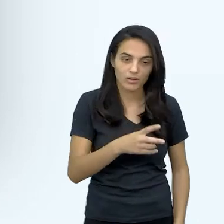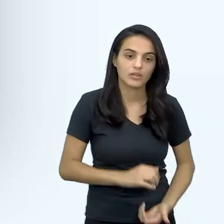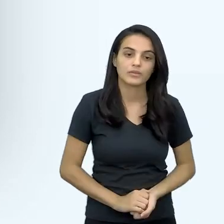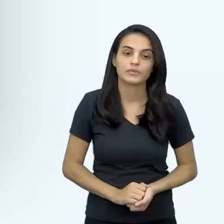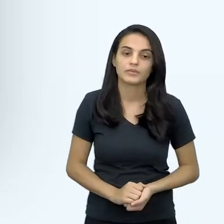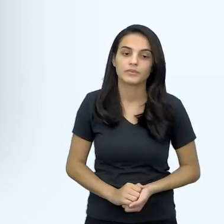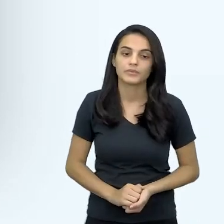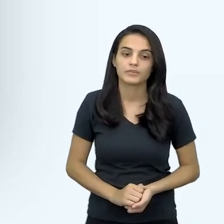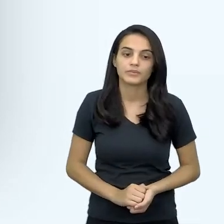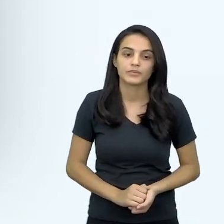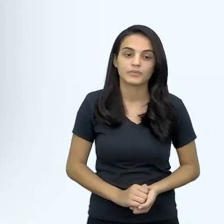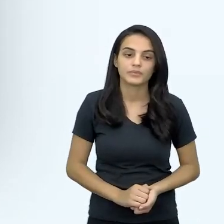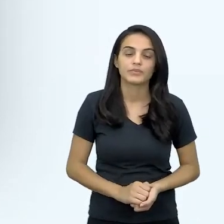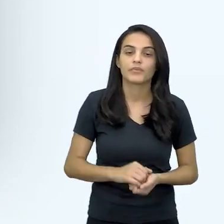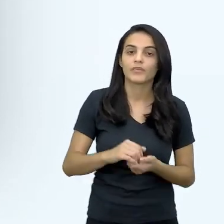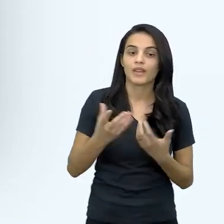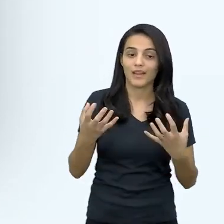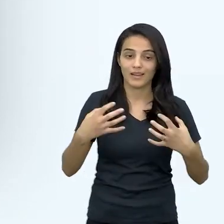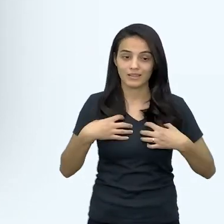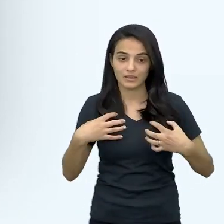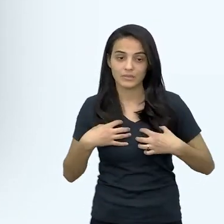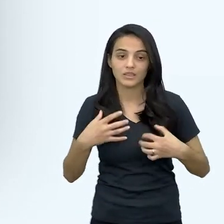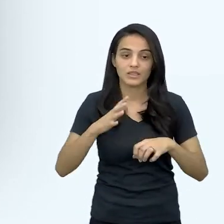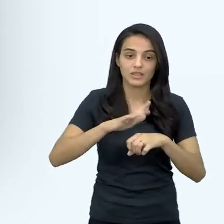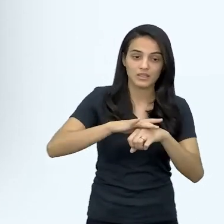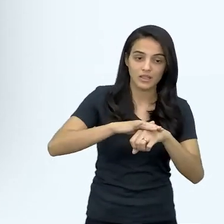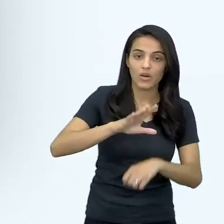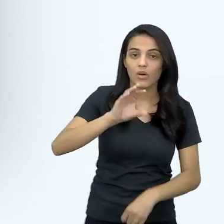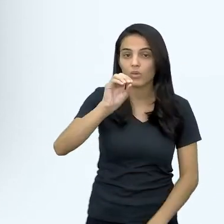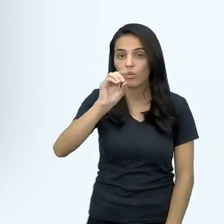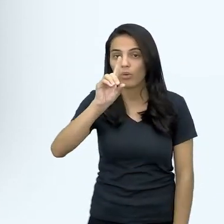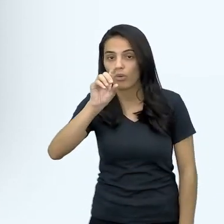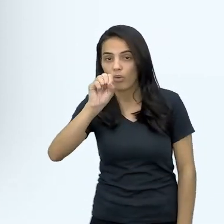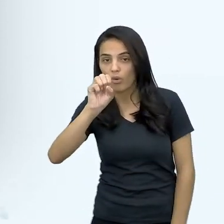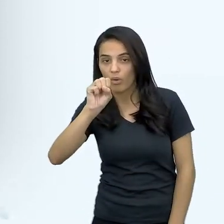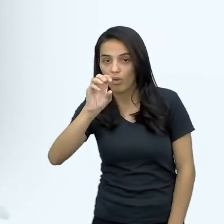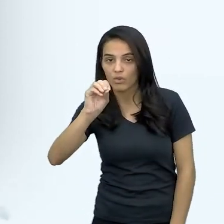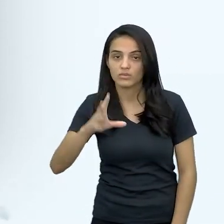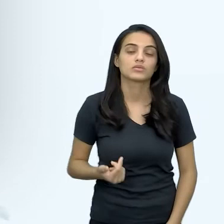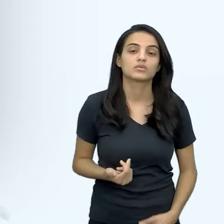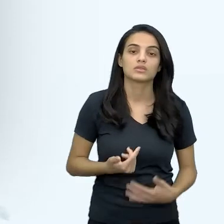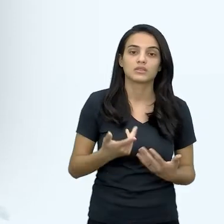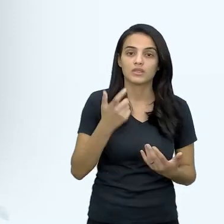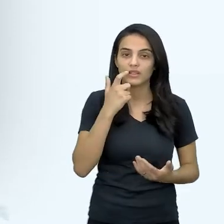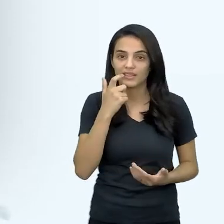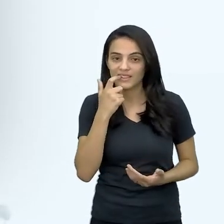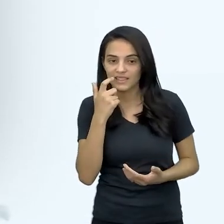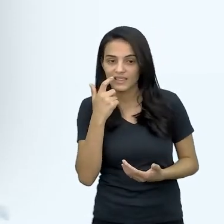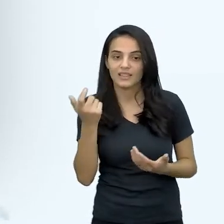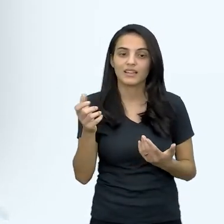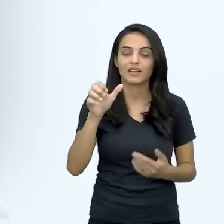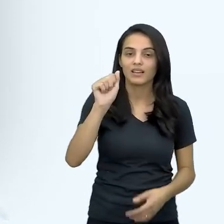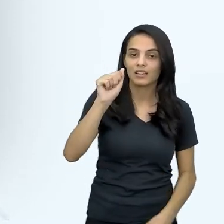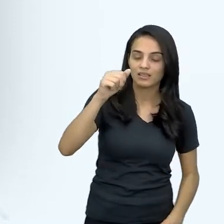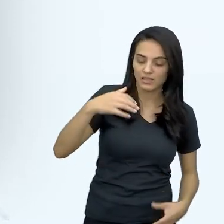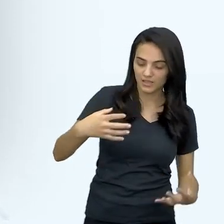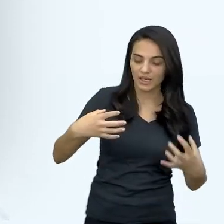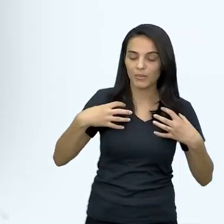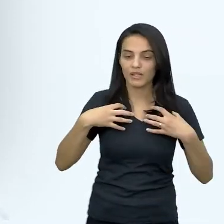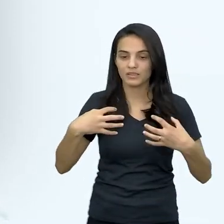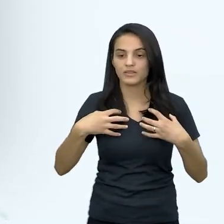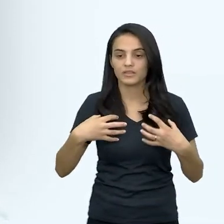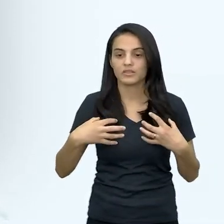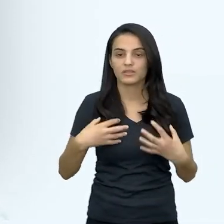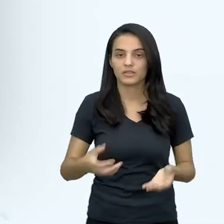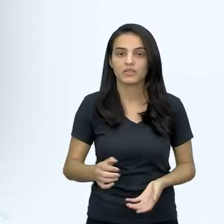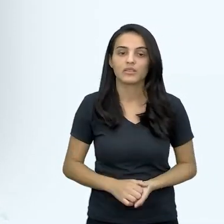anemia por doenças da médula óssea, anemias hemolíticas, justamente que se destruem